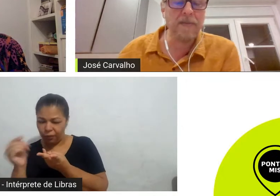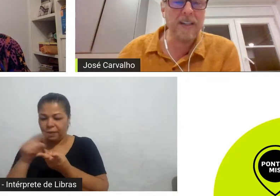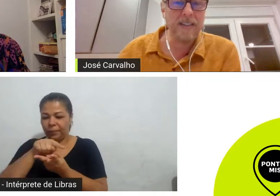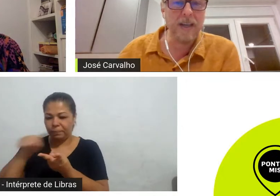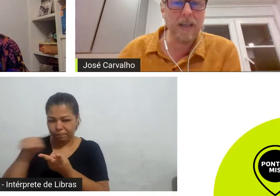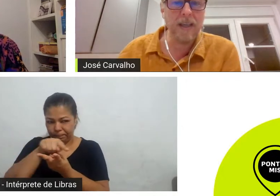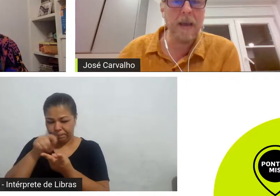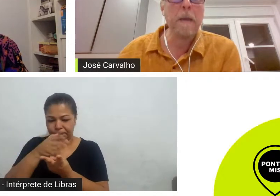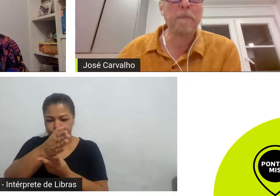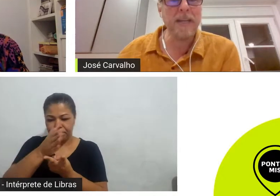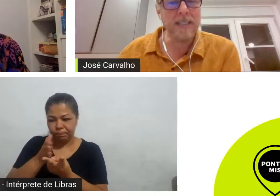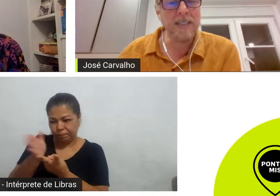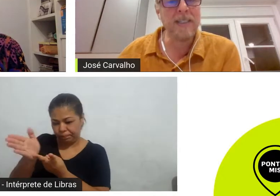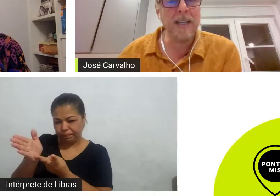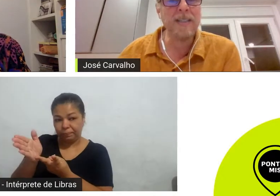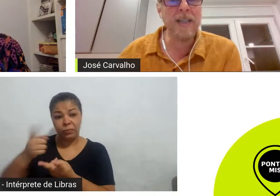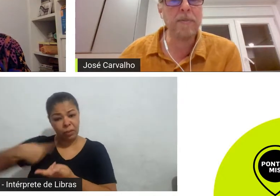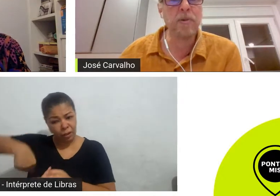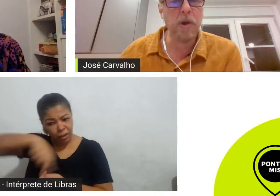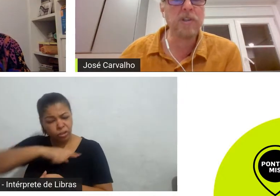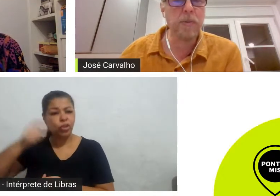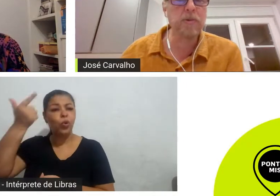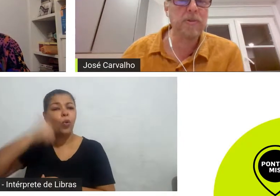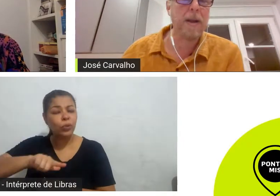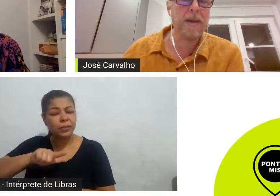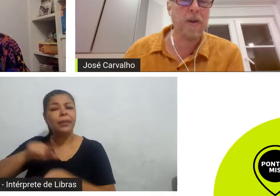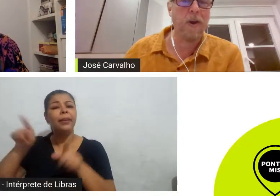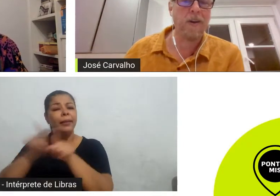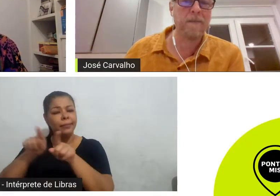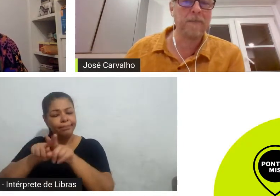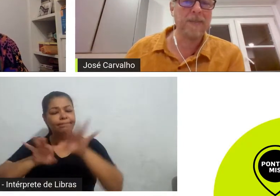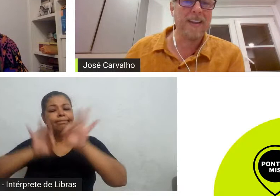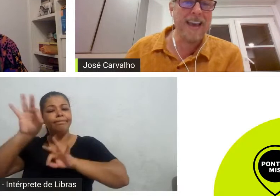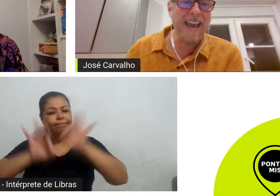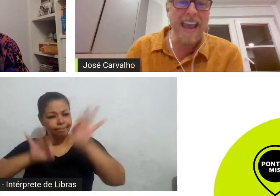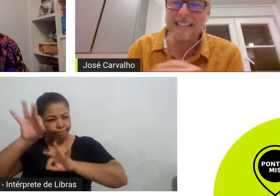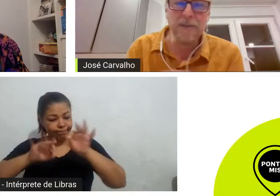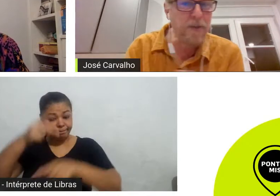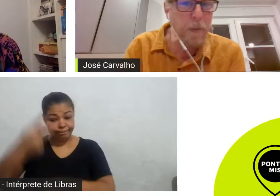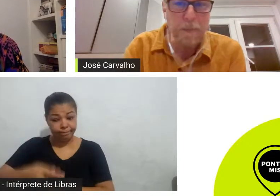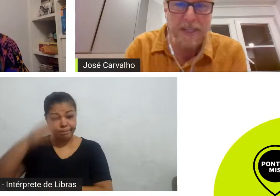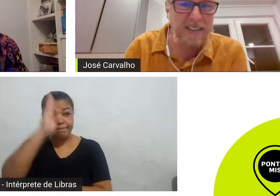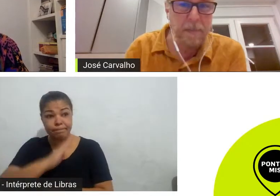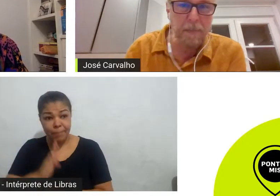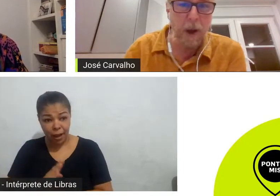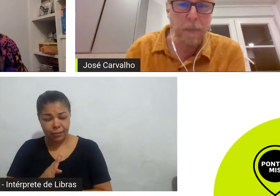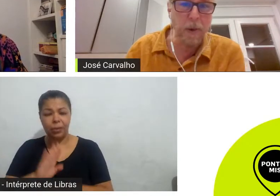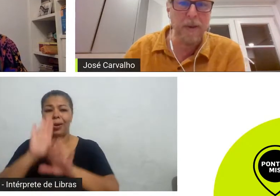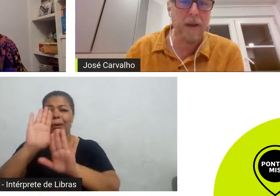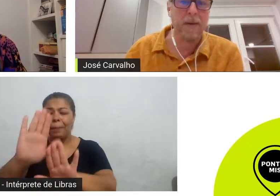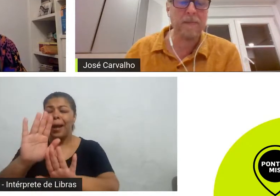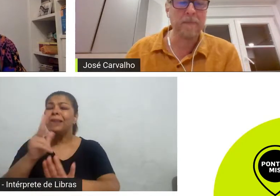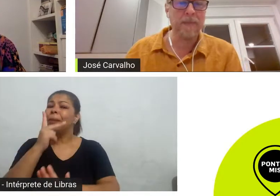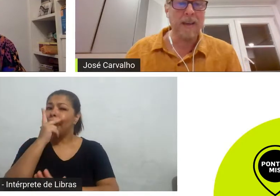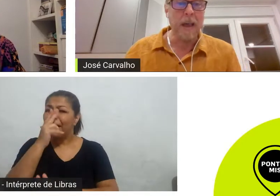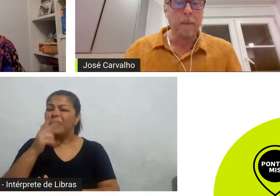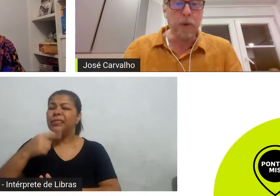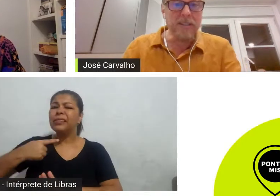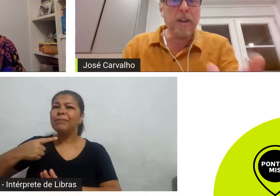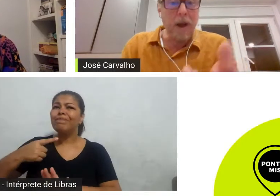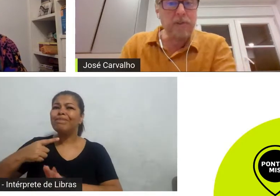conseguia fazer aqui parecia sempre que o nosso produto era menor esse foi o principal problema